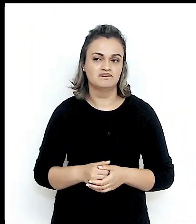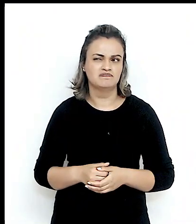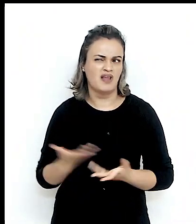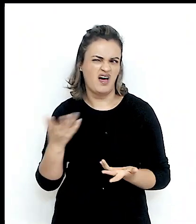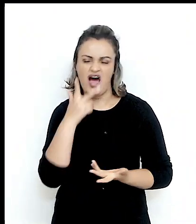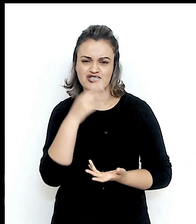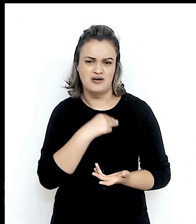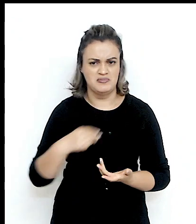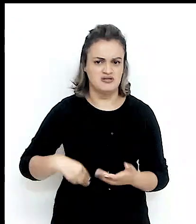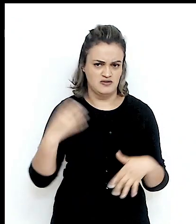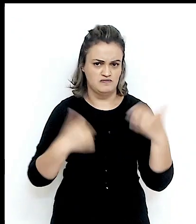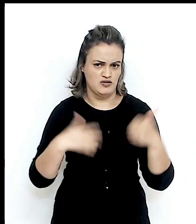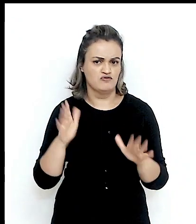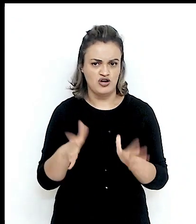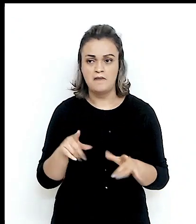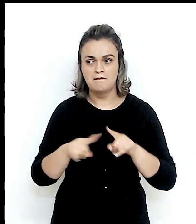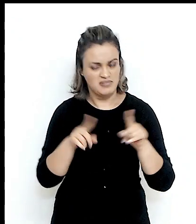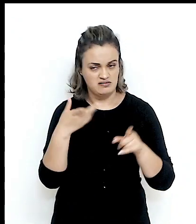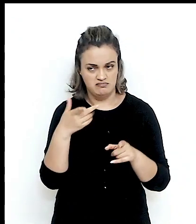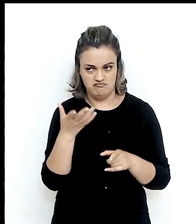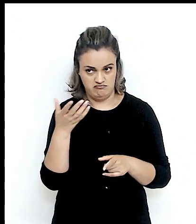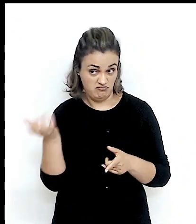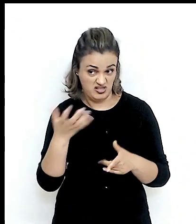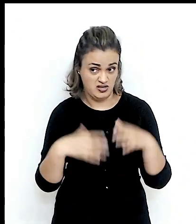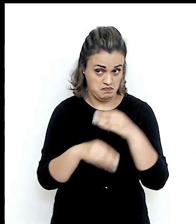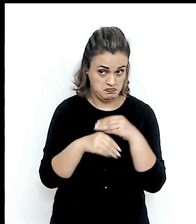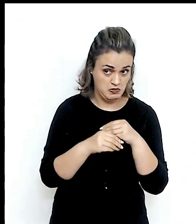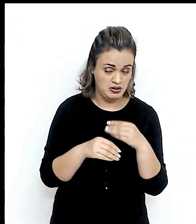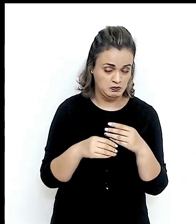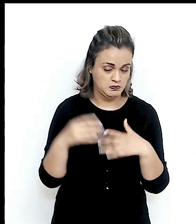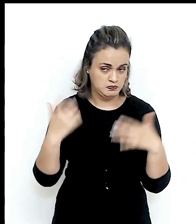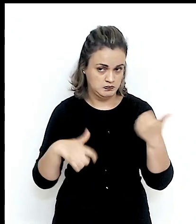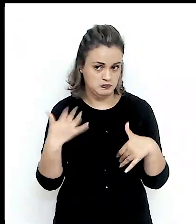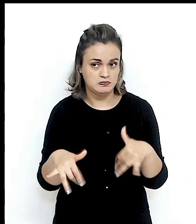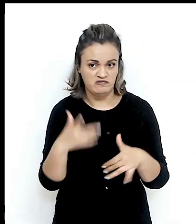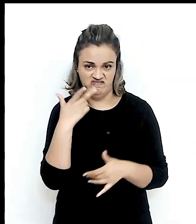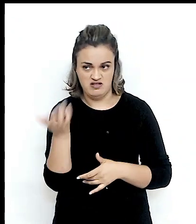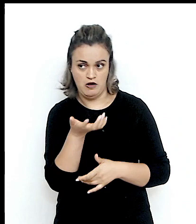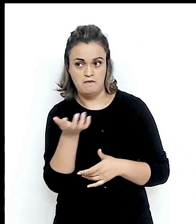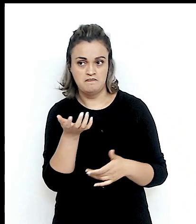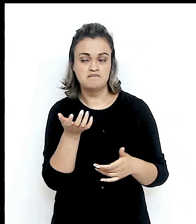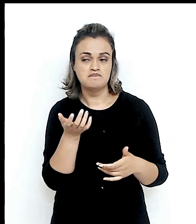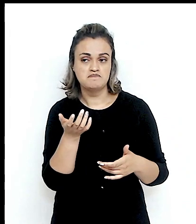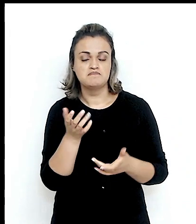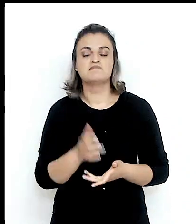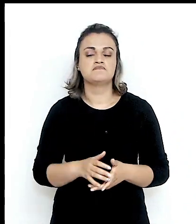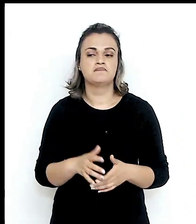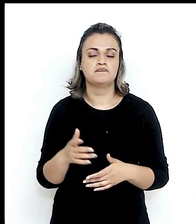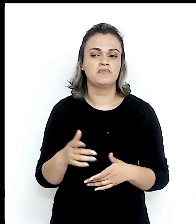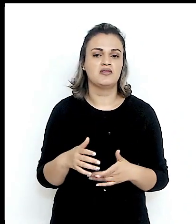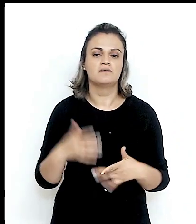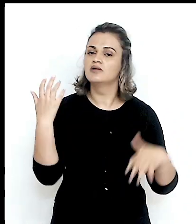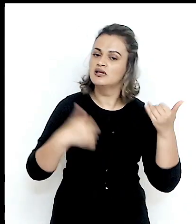falou na sua apresentação, mas talvez se ela pudesse agregar alguma reflexão adicional para atender